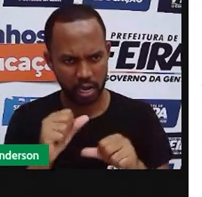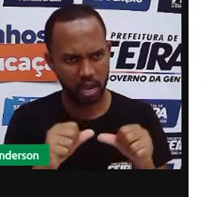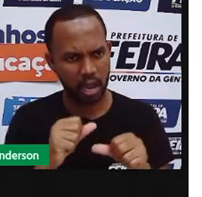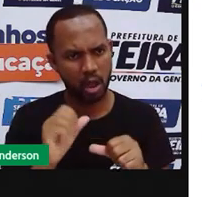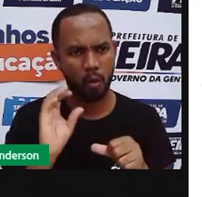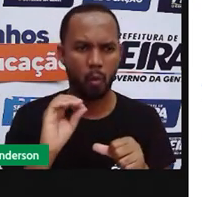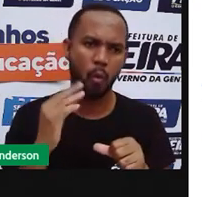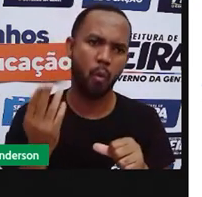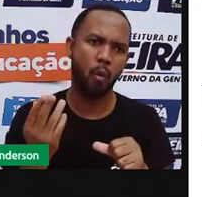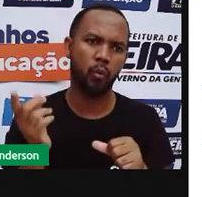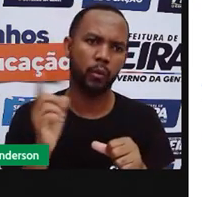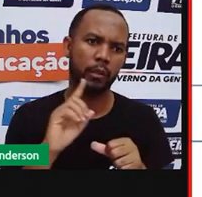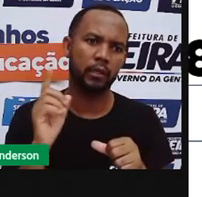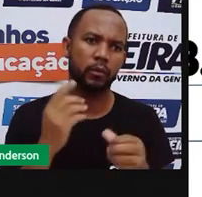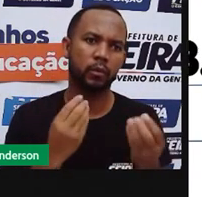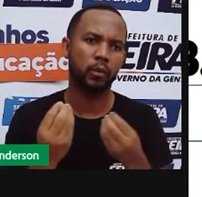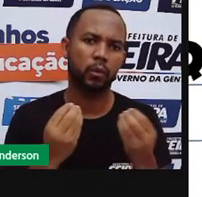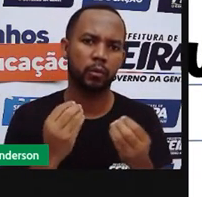história também?